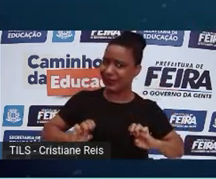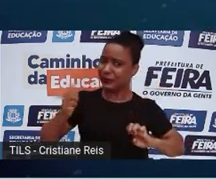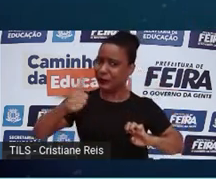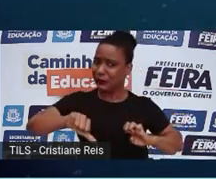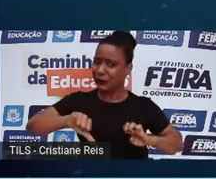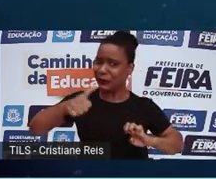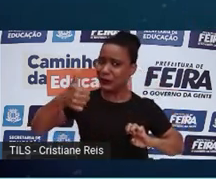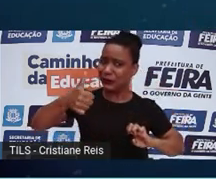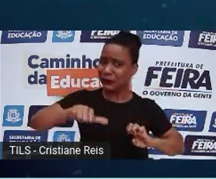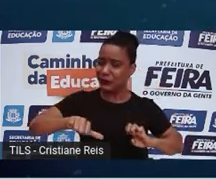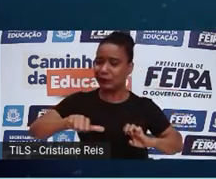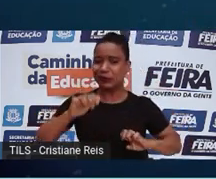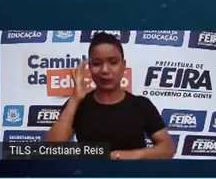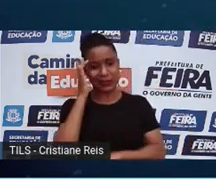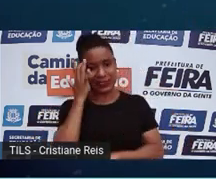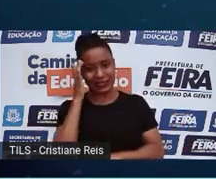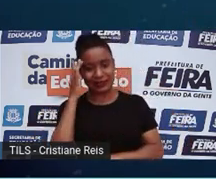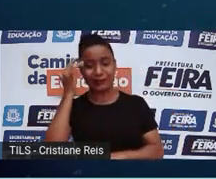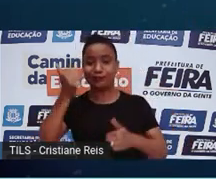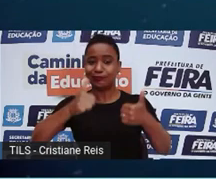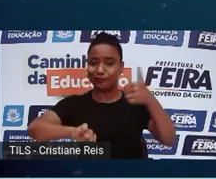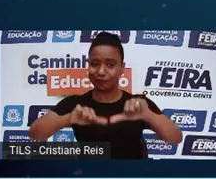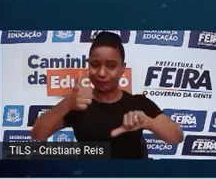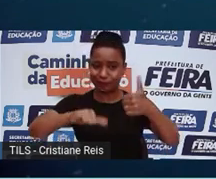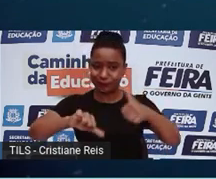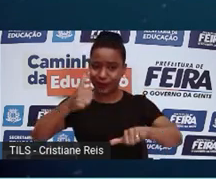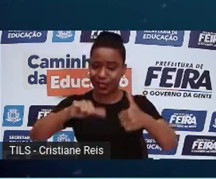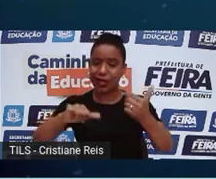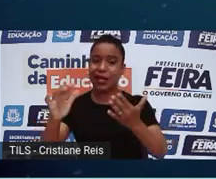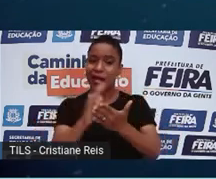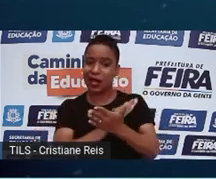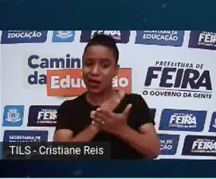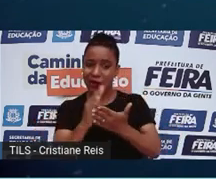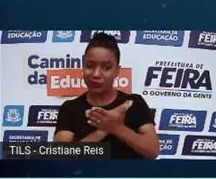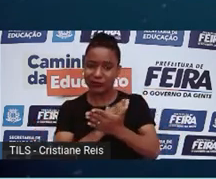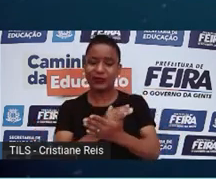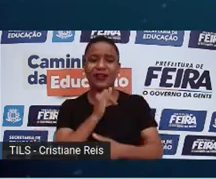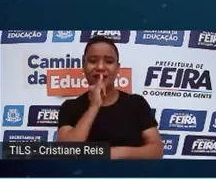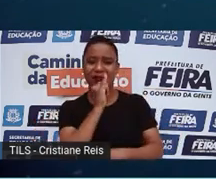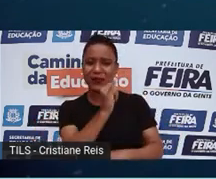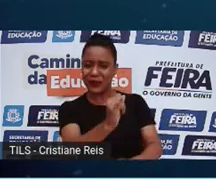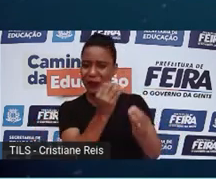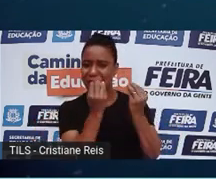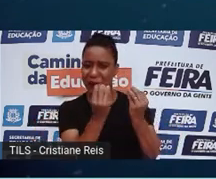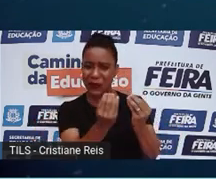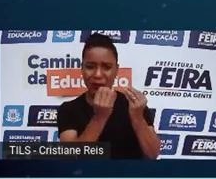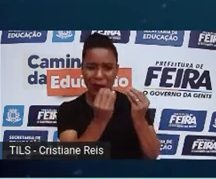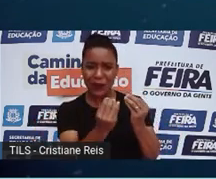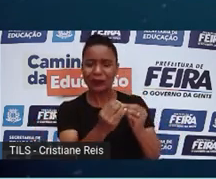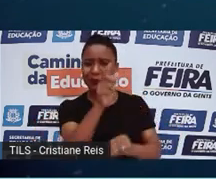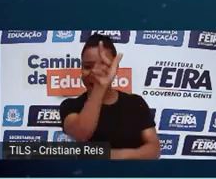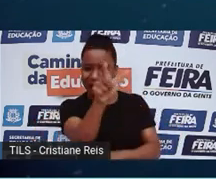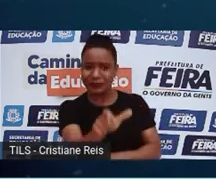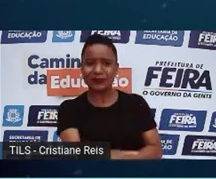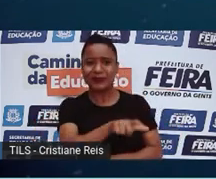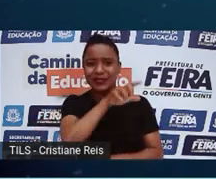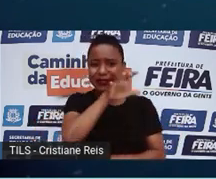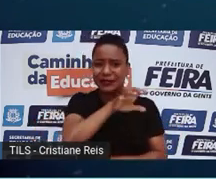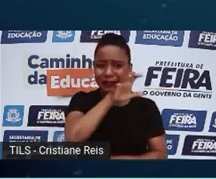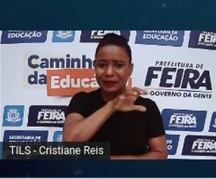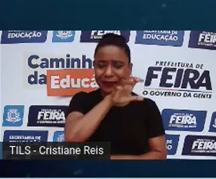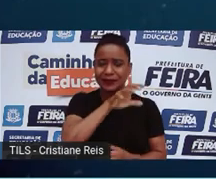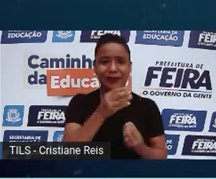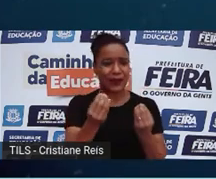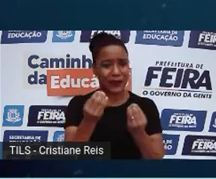muitos acabaram se posicionando contra esse experimento, alegando que isso seria uma ameaça contra a dignidade humana e que o ser vivo